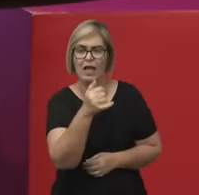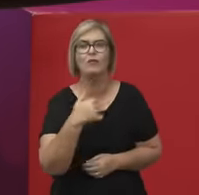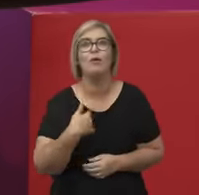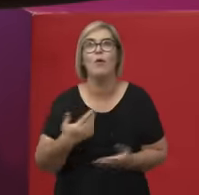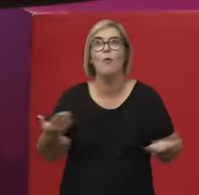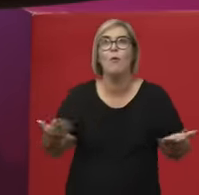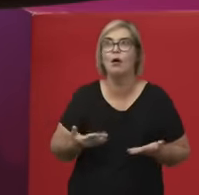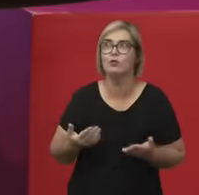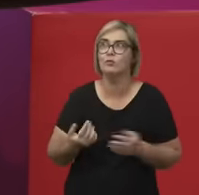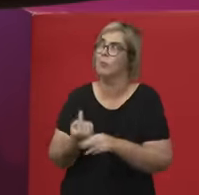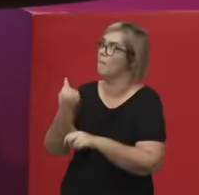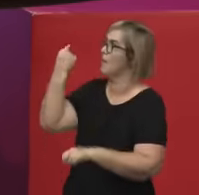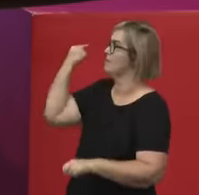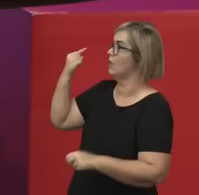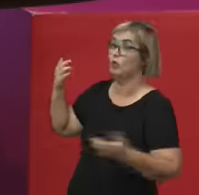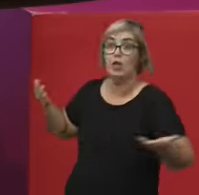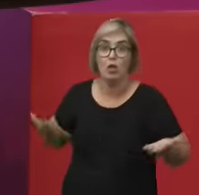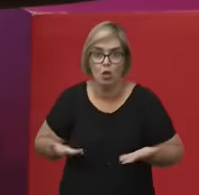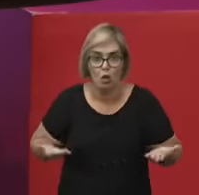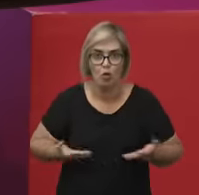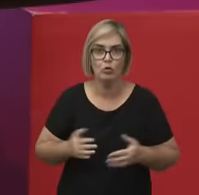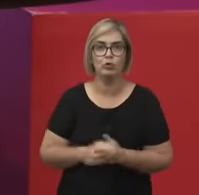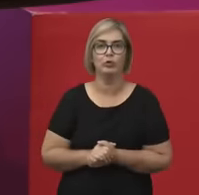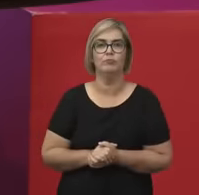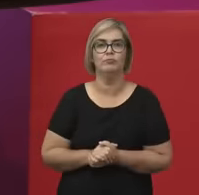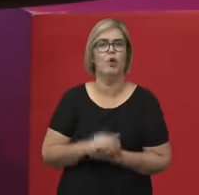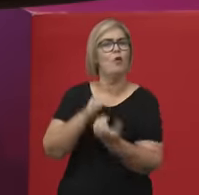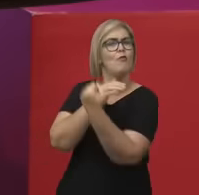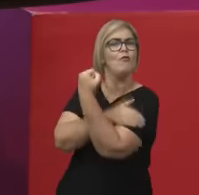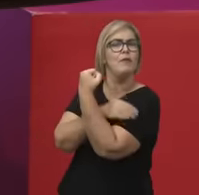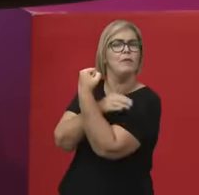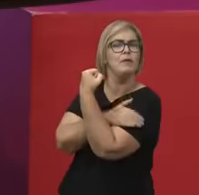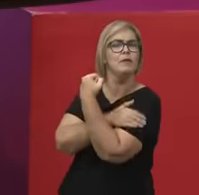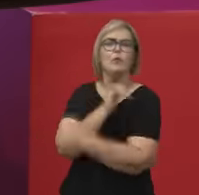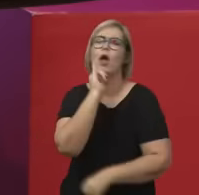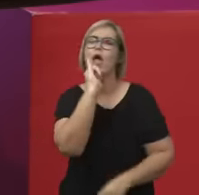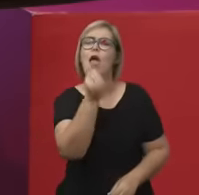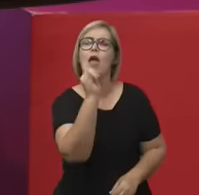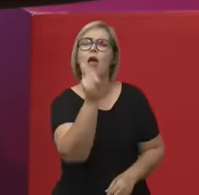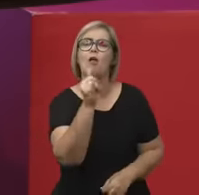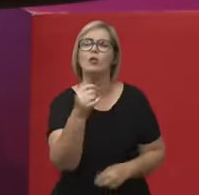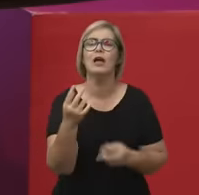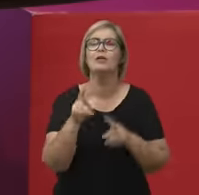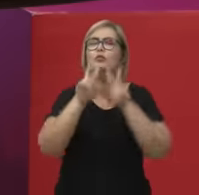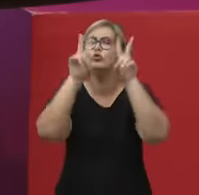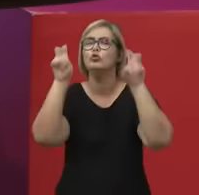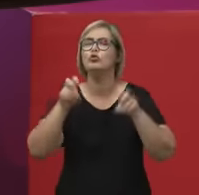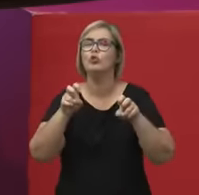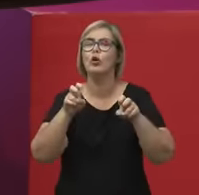presente, né? O feminismo é contado a partir daquela chave das ondas, né?